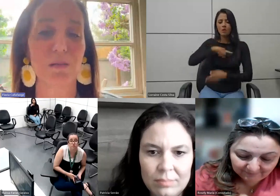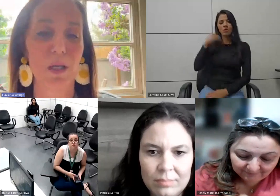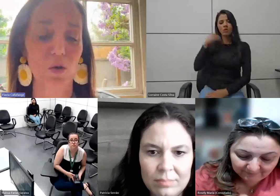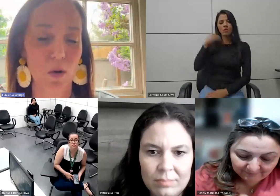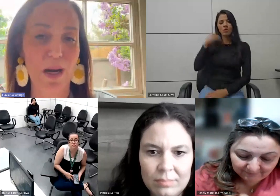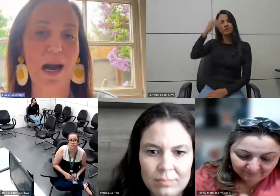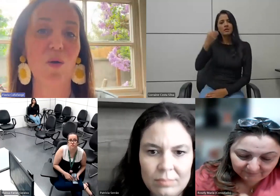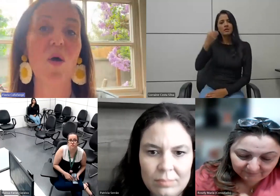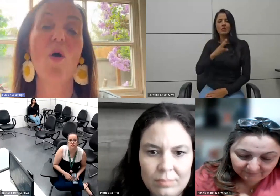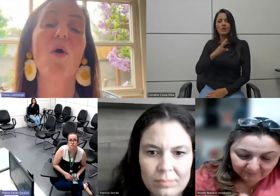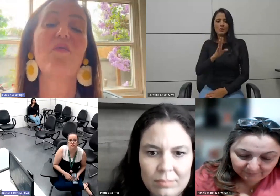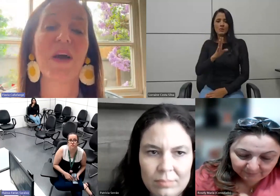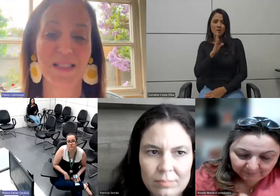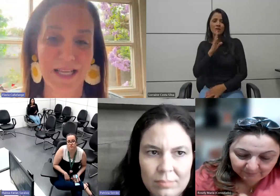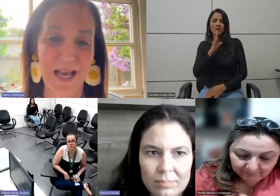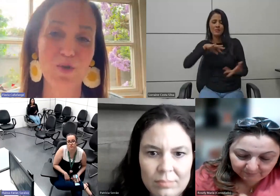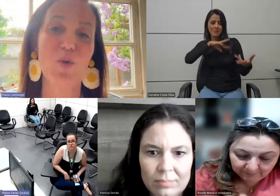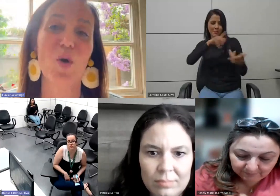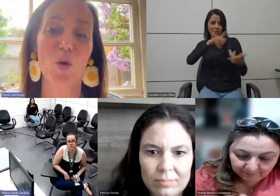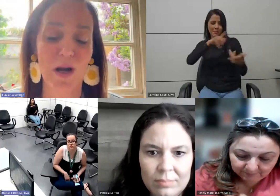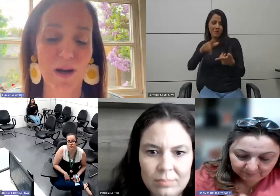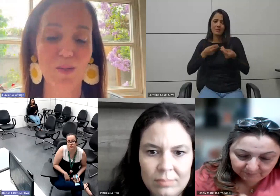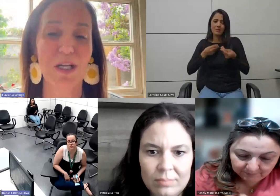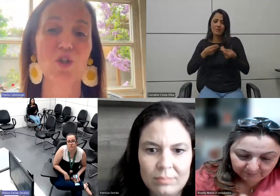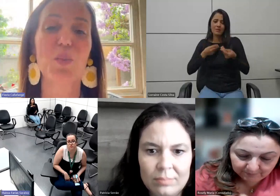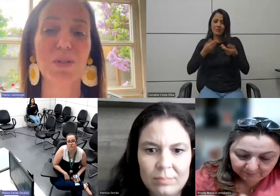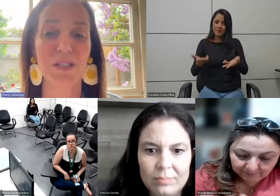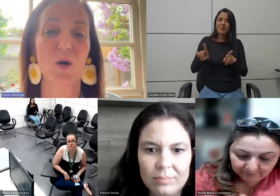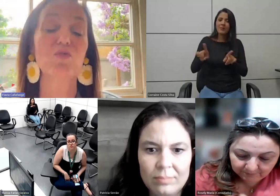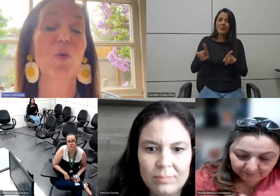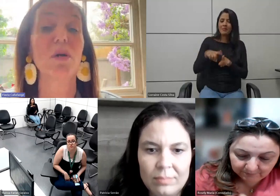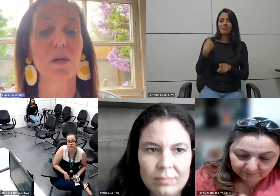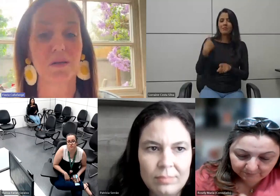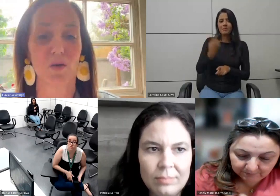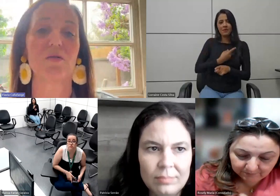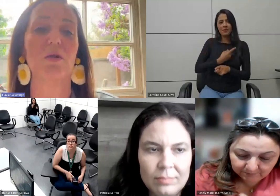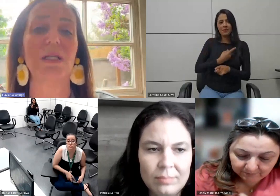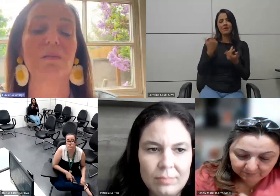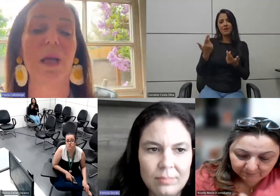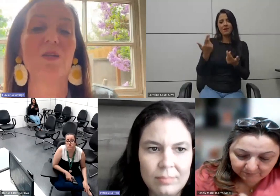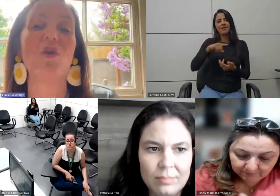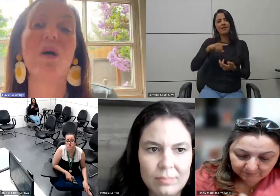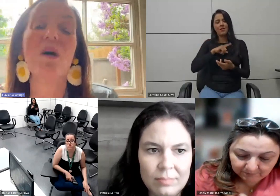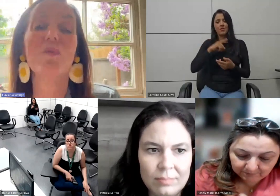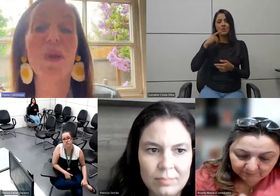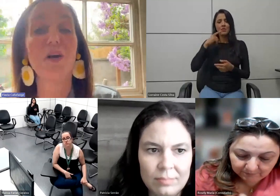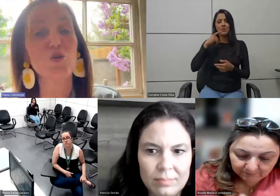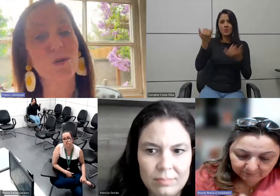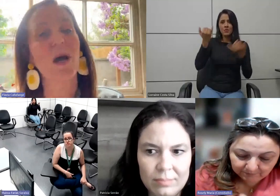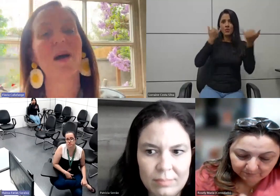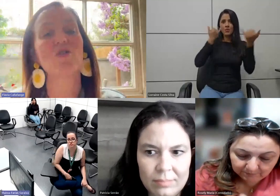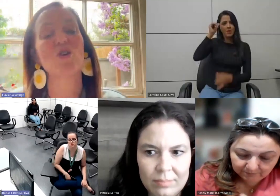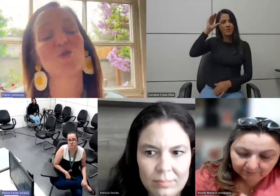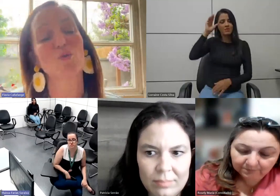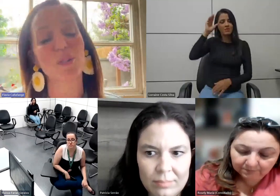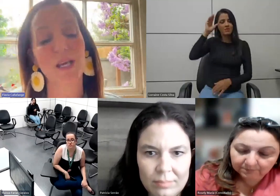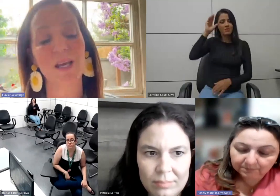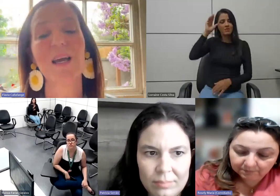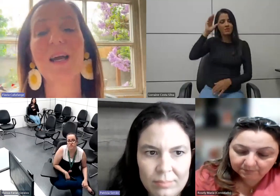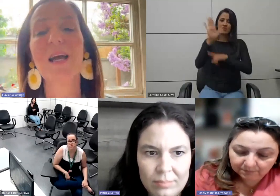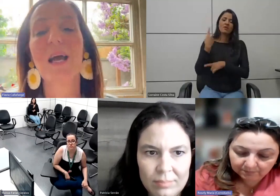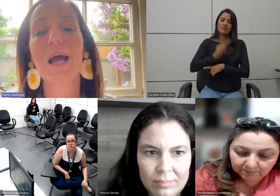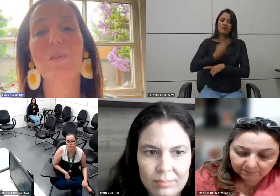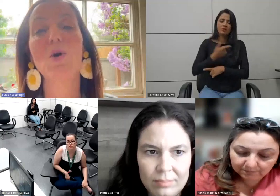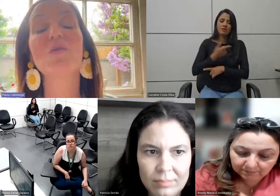nosso conhecimento global oferecemos colocamos à disposição todo esse nosso conhecimento para ajudar a gente